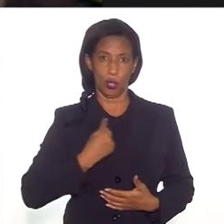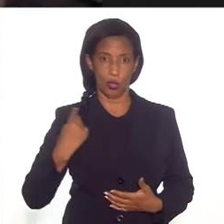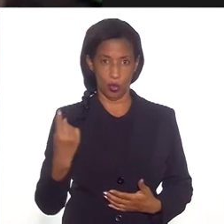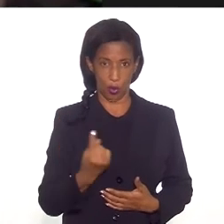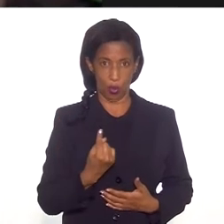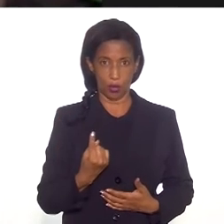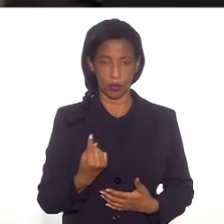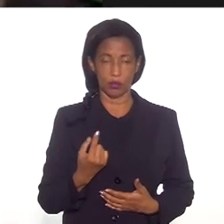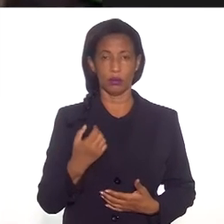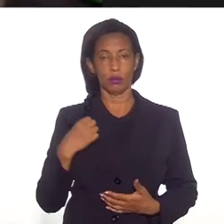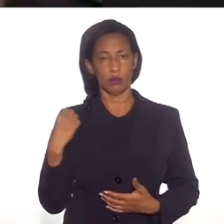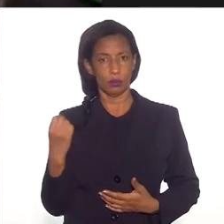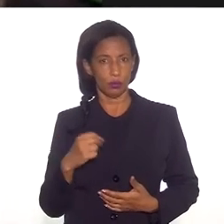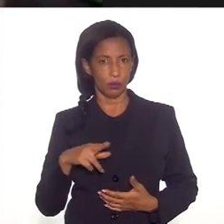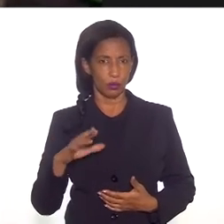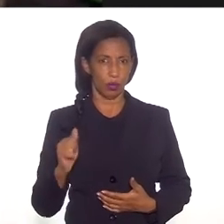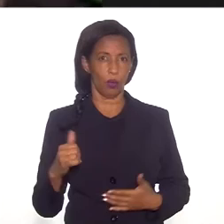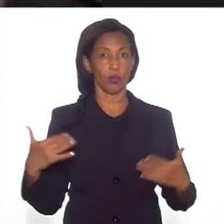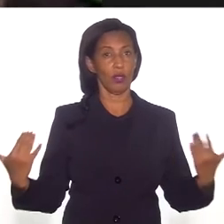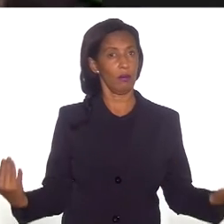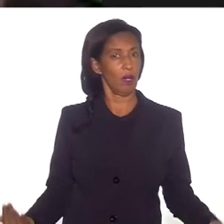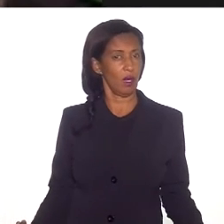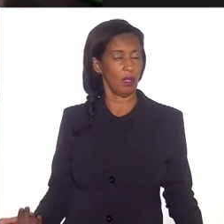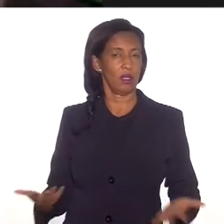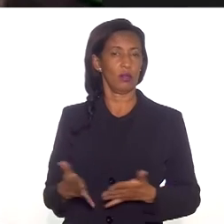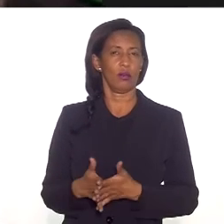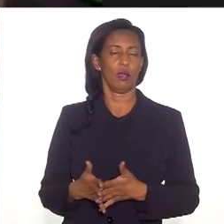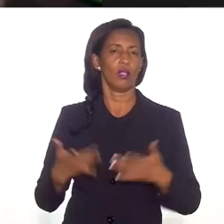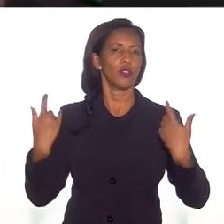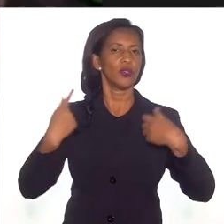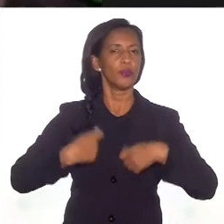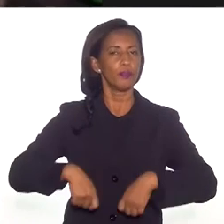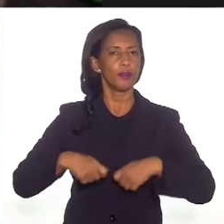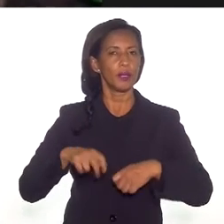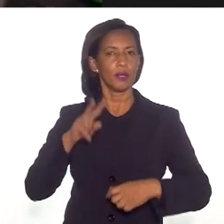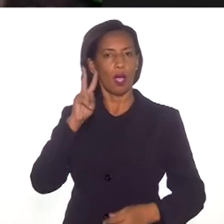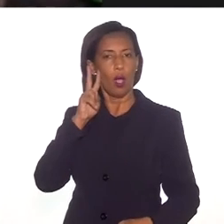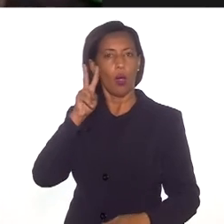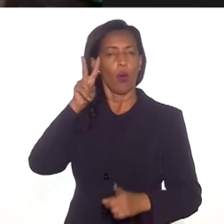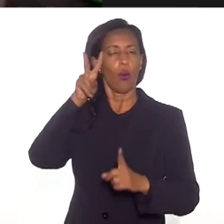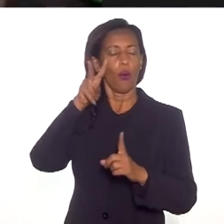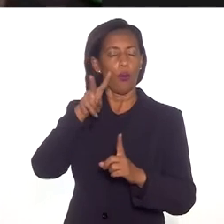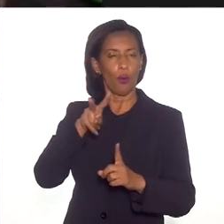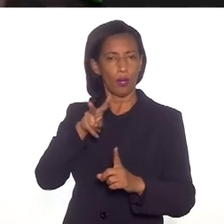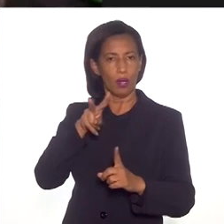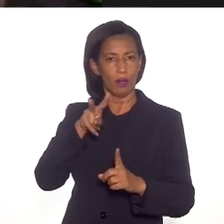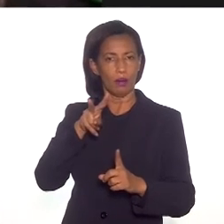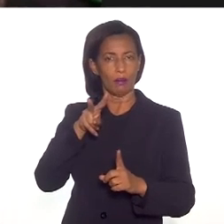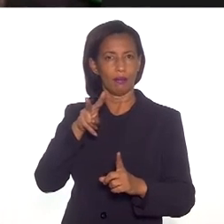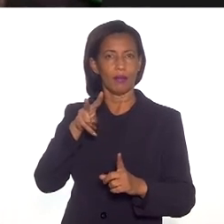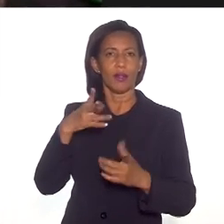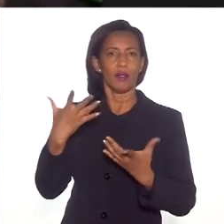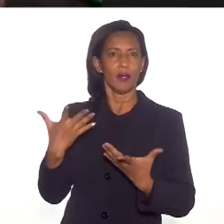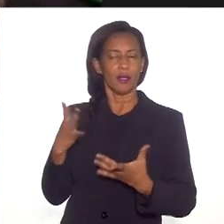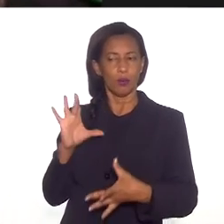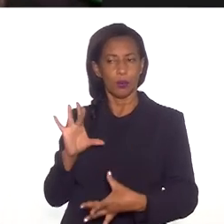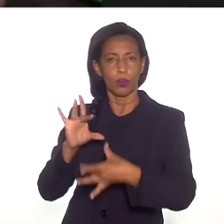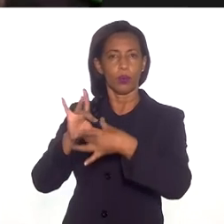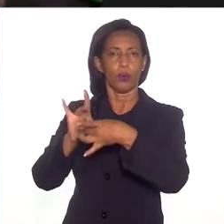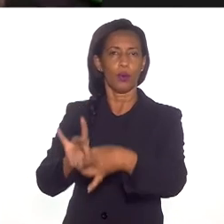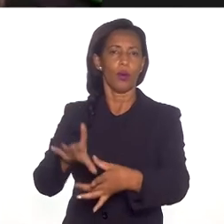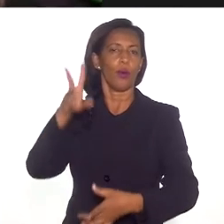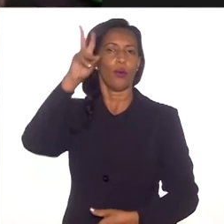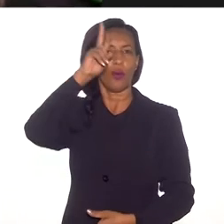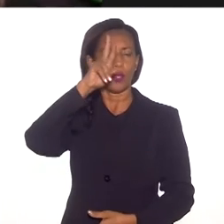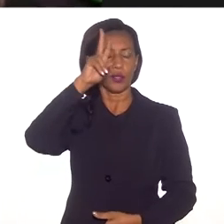somos efetivamente. Para isso, a gente precisa olhar para a nossa história, reconciliar com essa